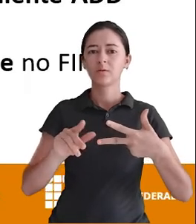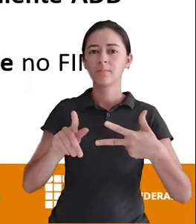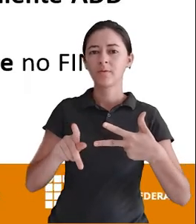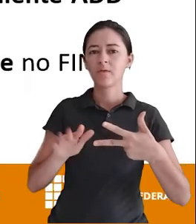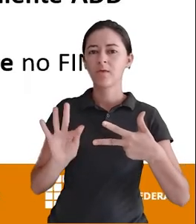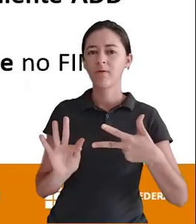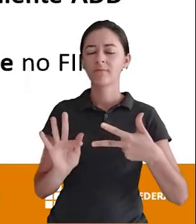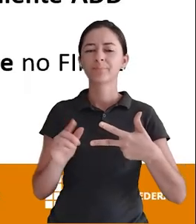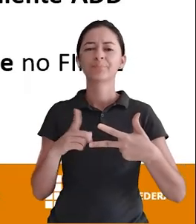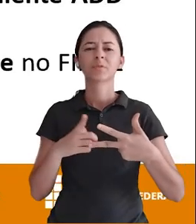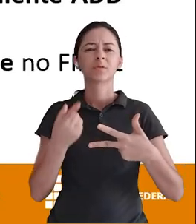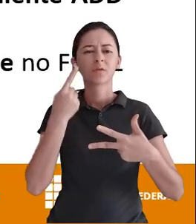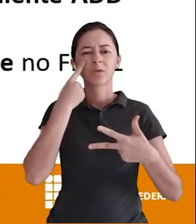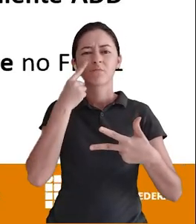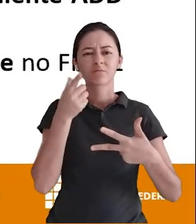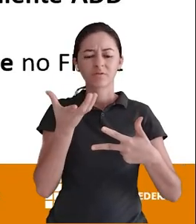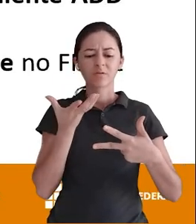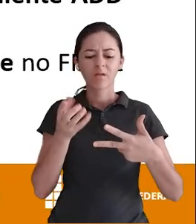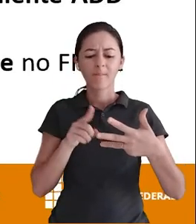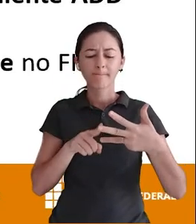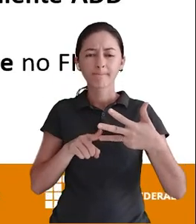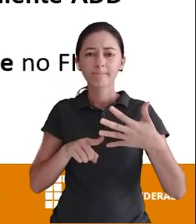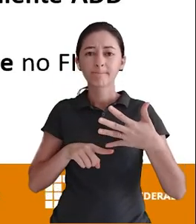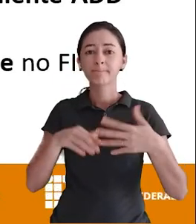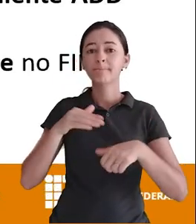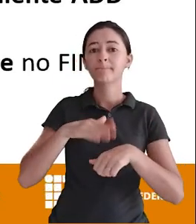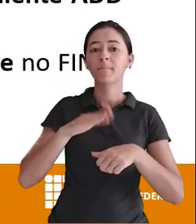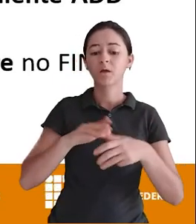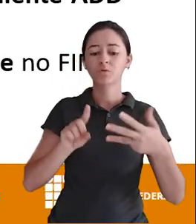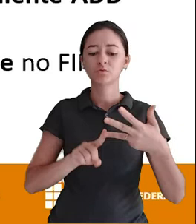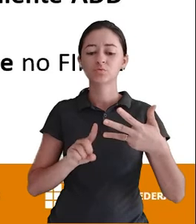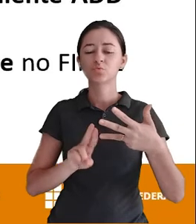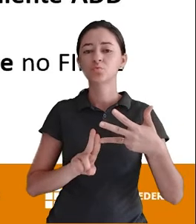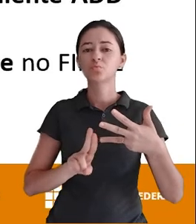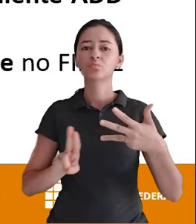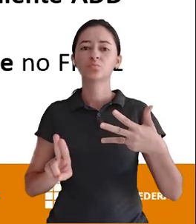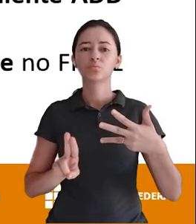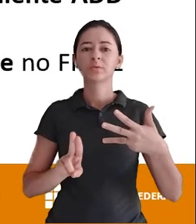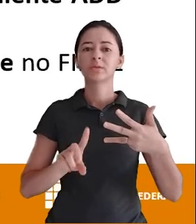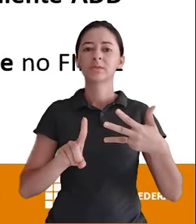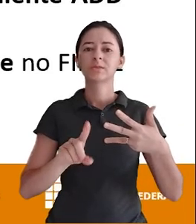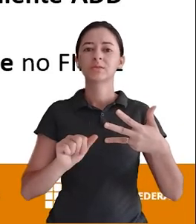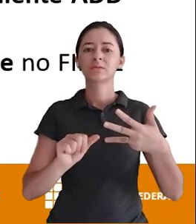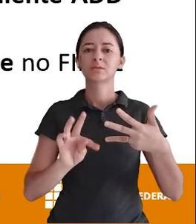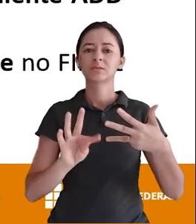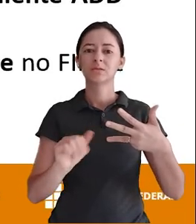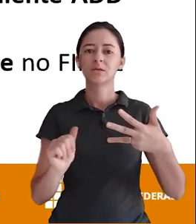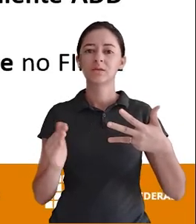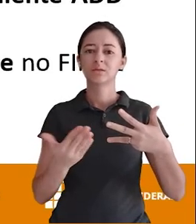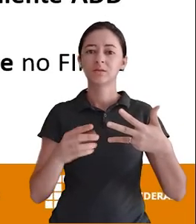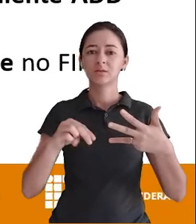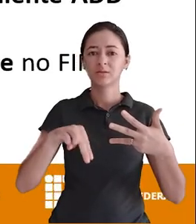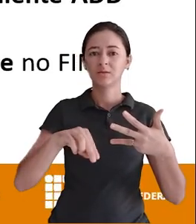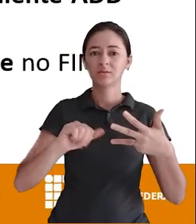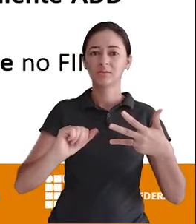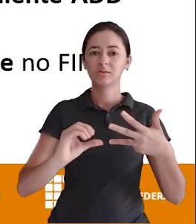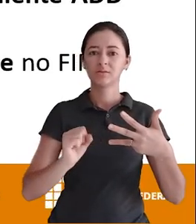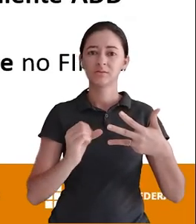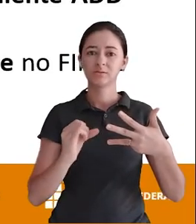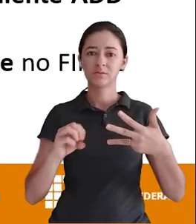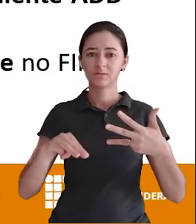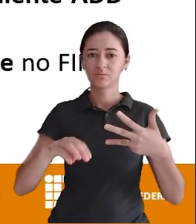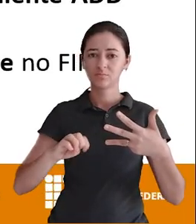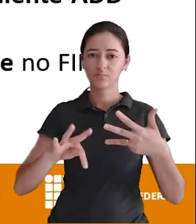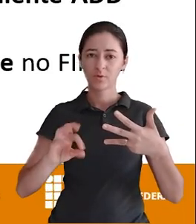suponhamos Que você queira Adicionar um novo atributo Chamado Data de nascimento Então Esse aqui É o tipo de